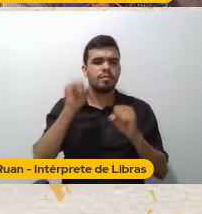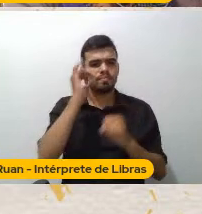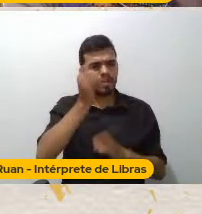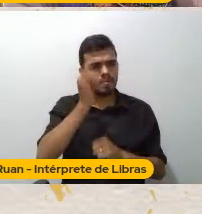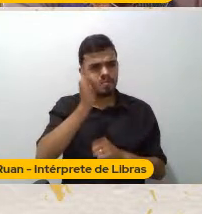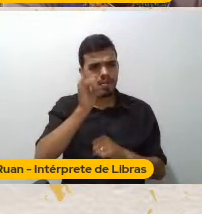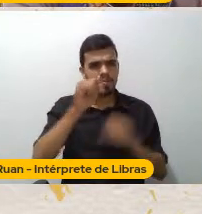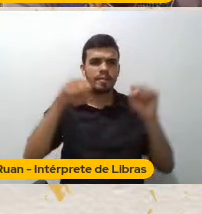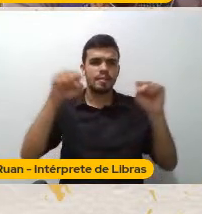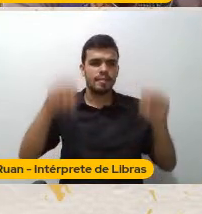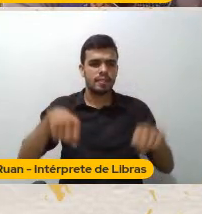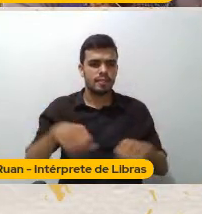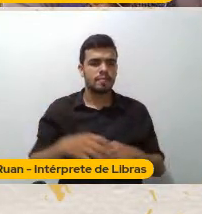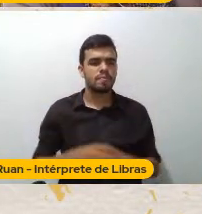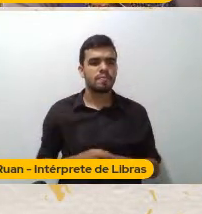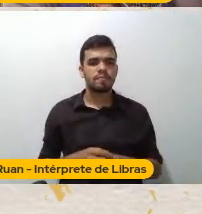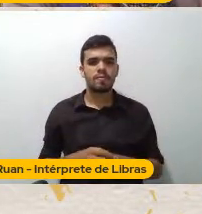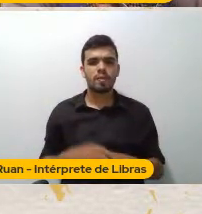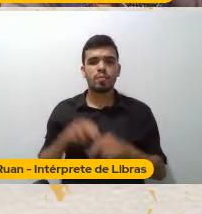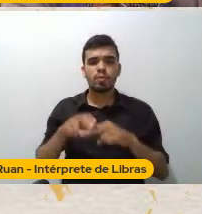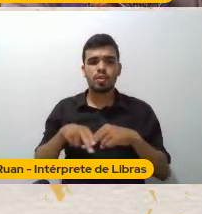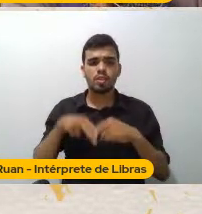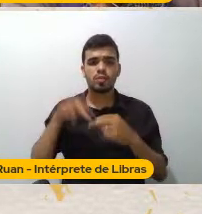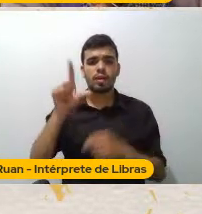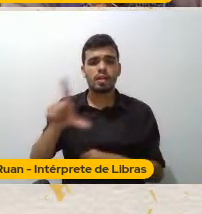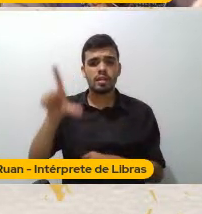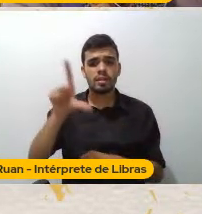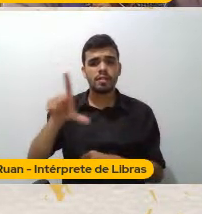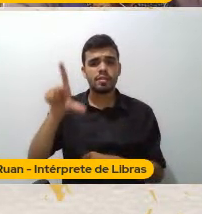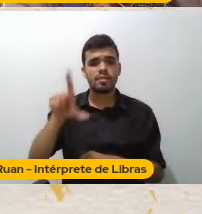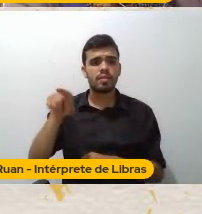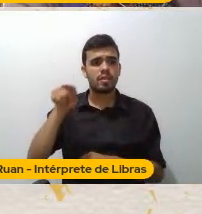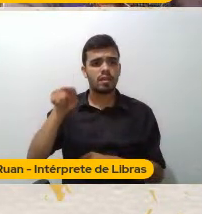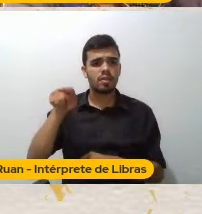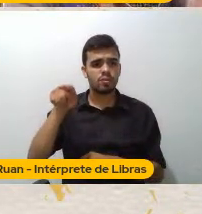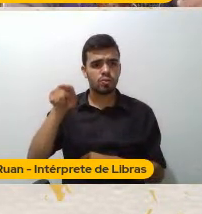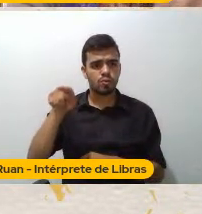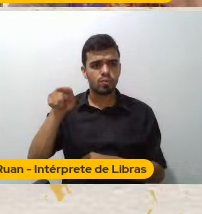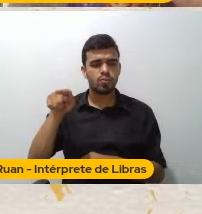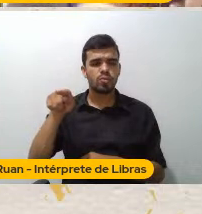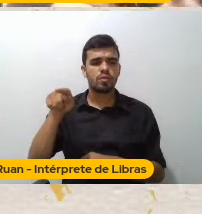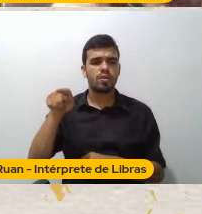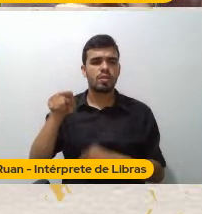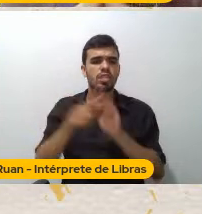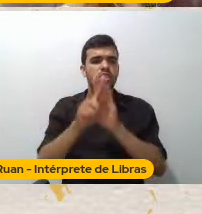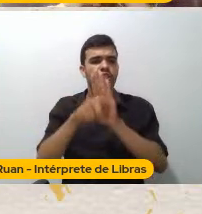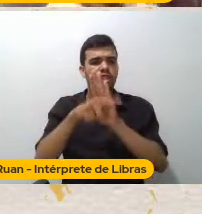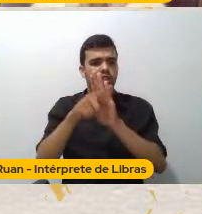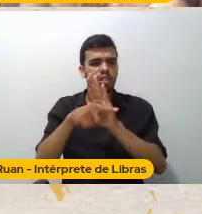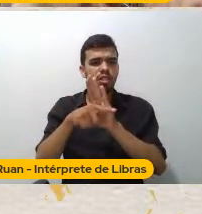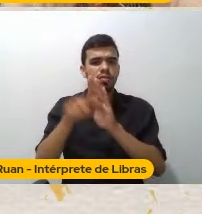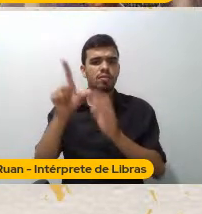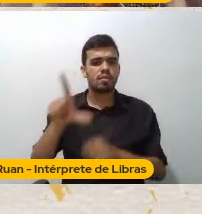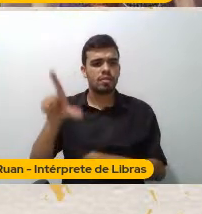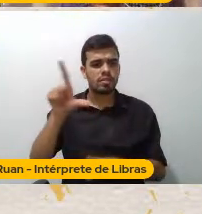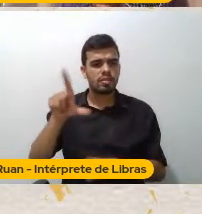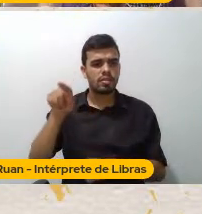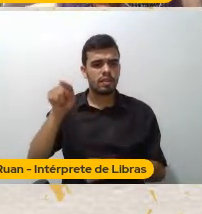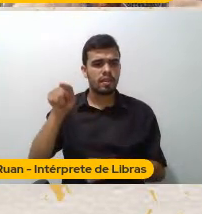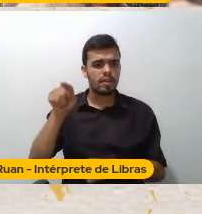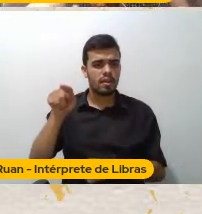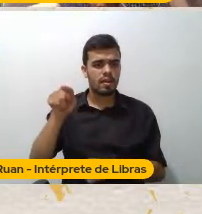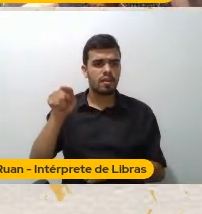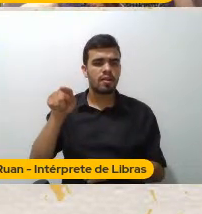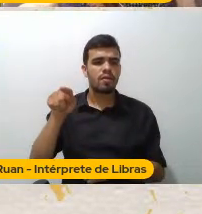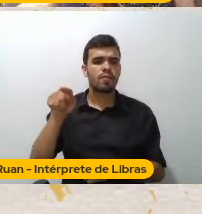É só através Da literatura É só através Desse gênero literário É só através Dessa arma Tão perigosa